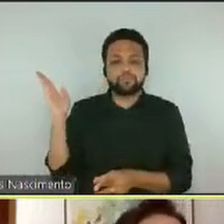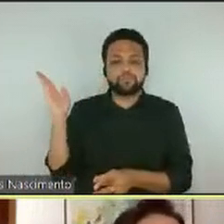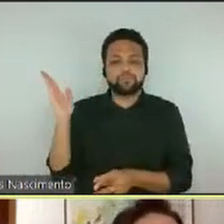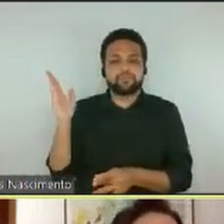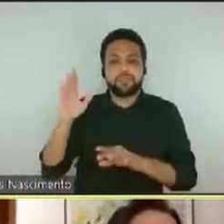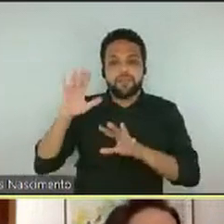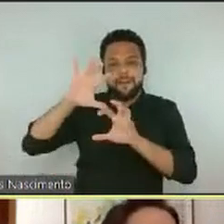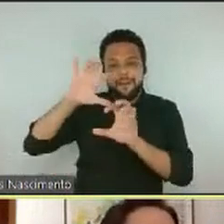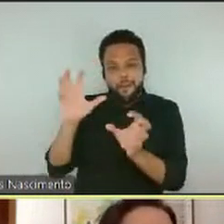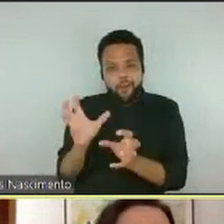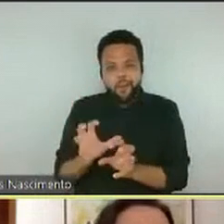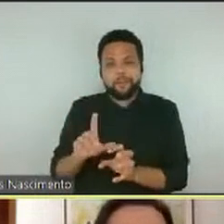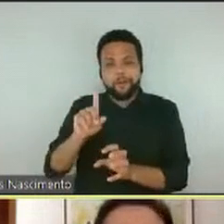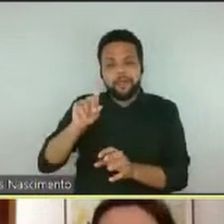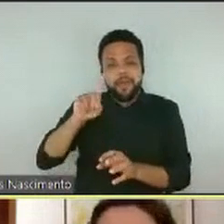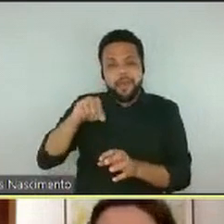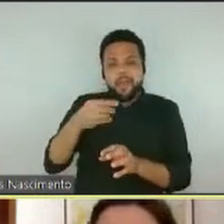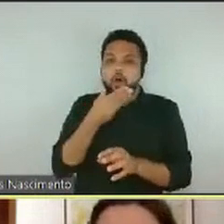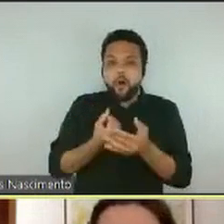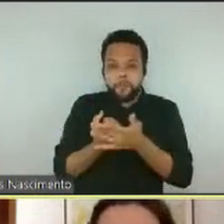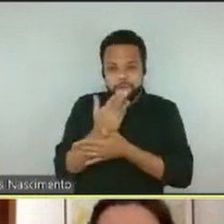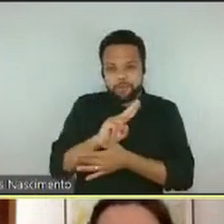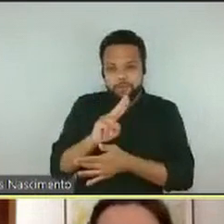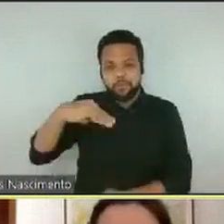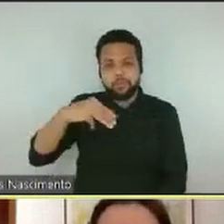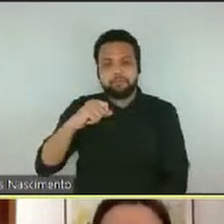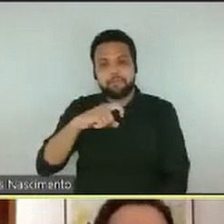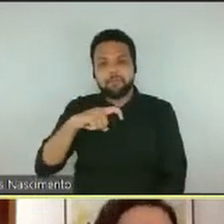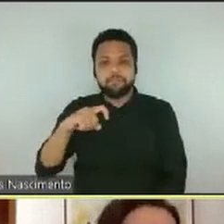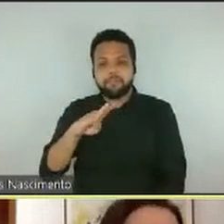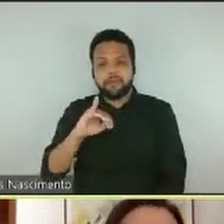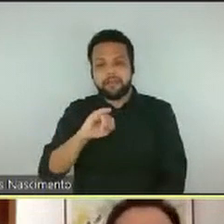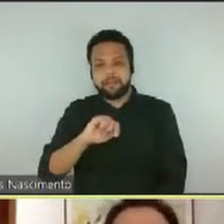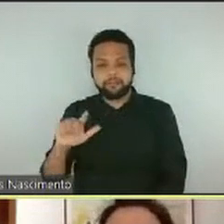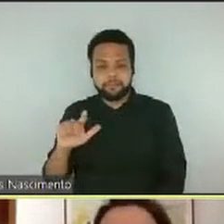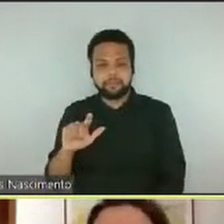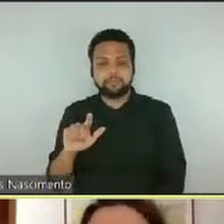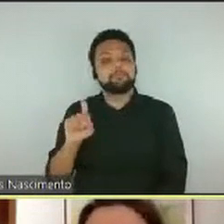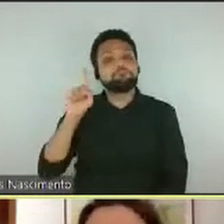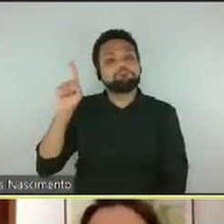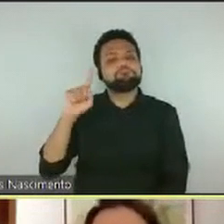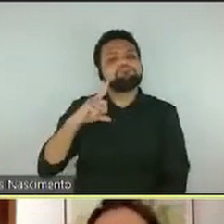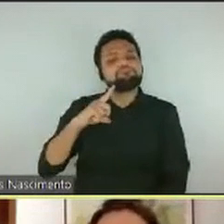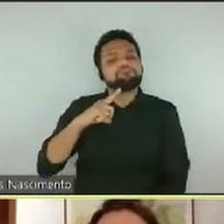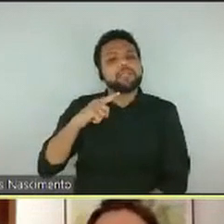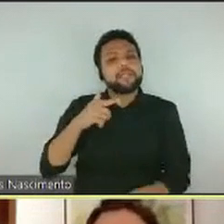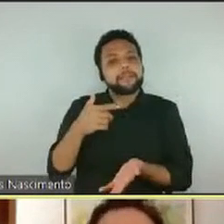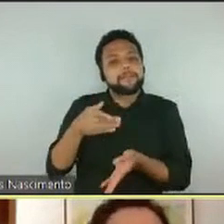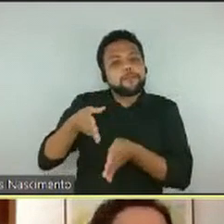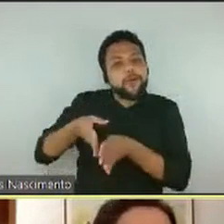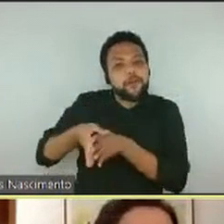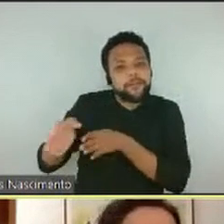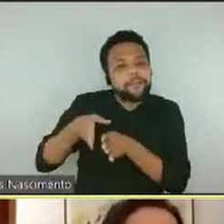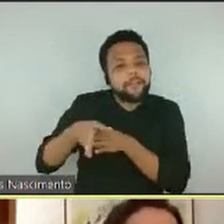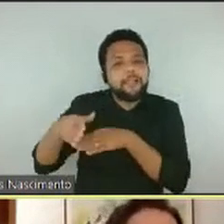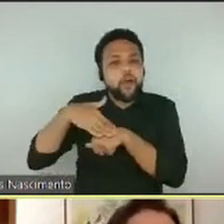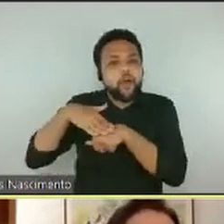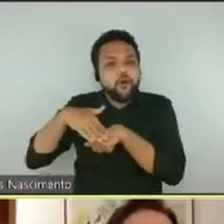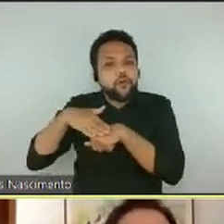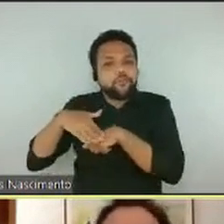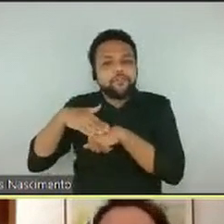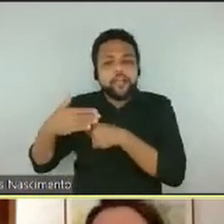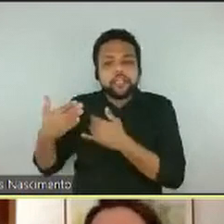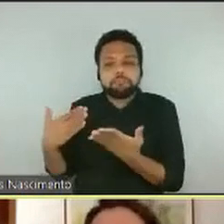início porque lá a gente vai ter uma orientação, uma conversa, uma troca sobre